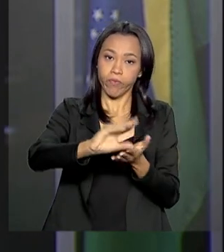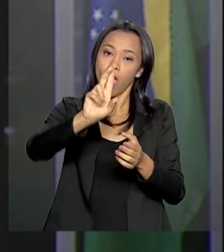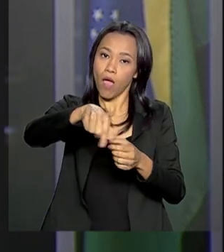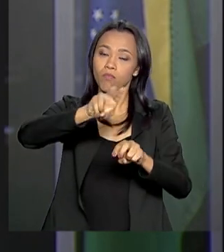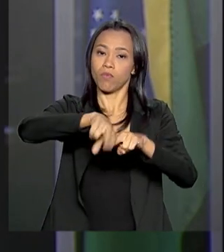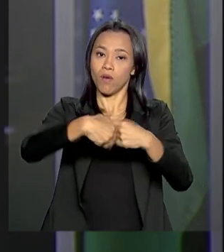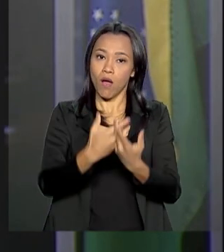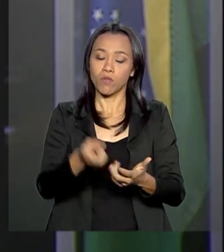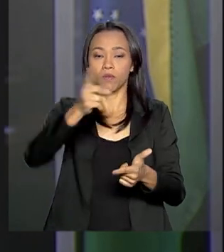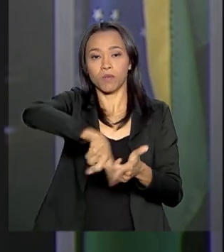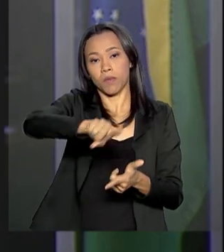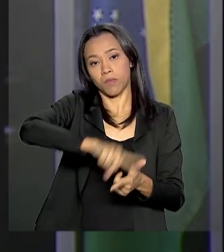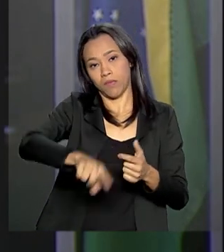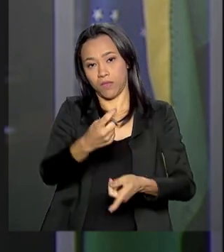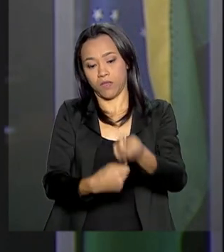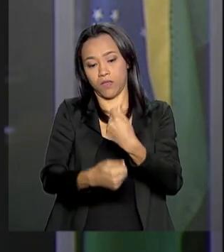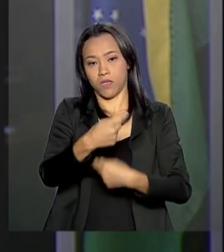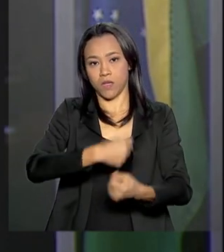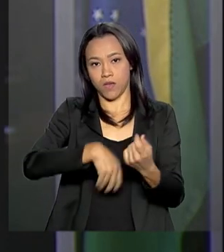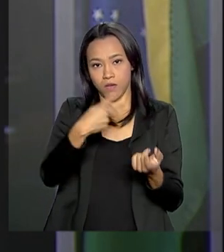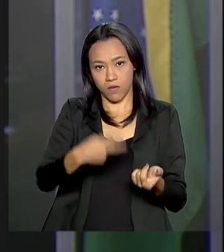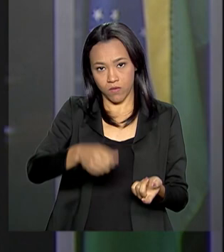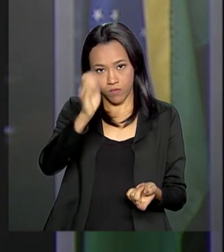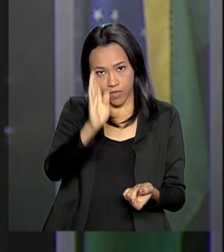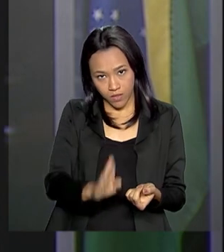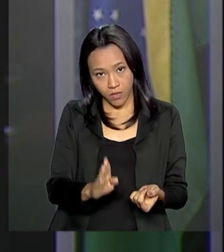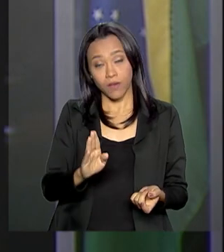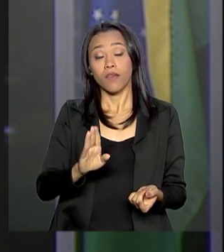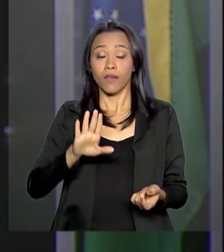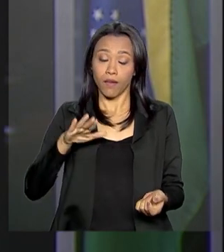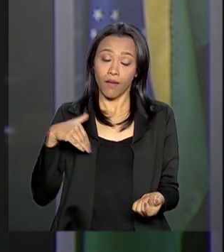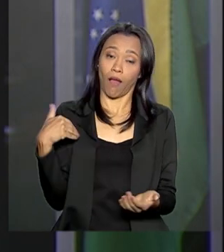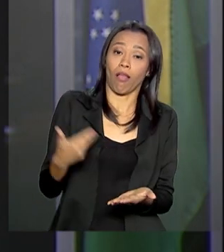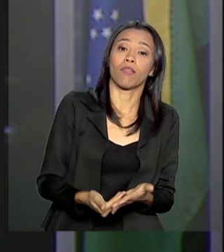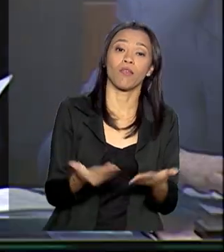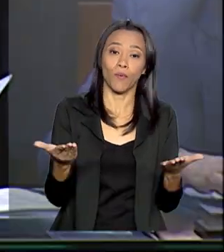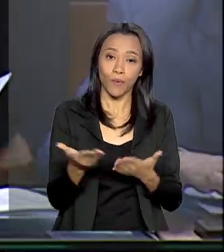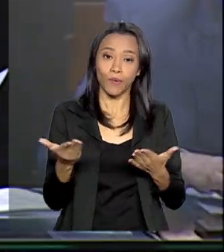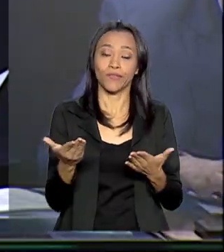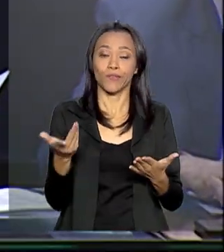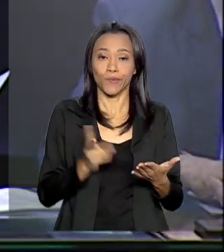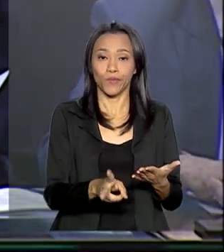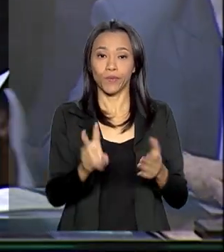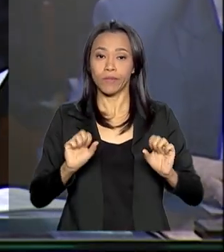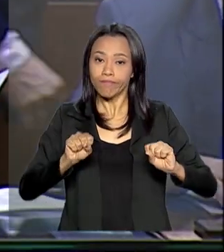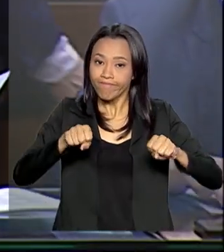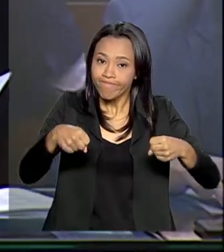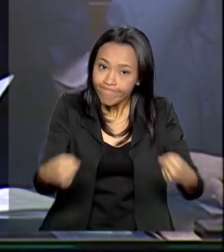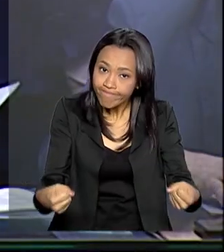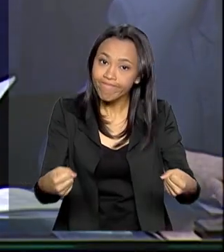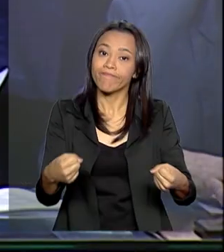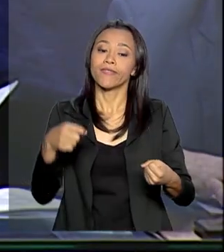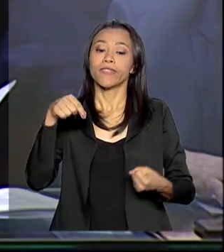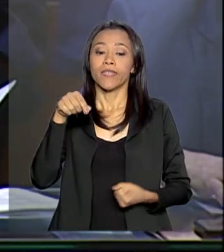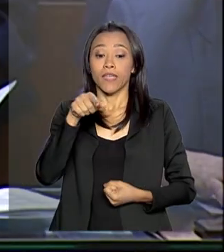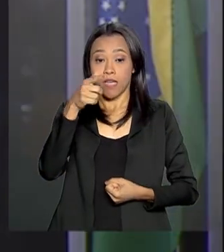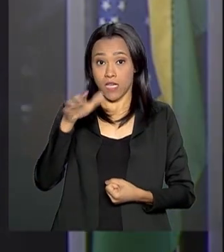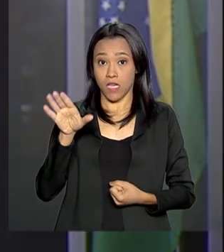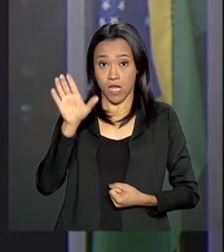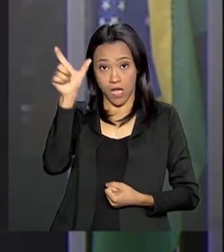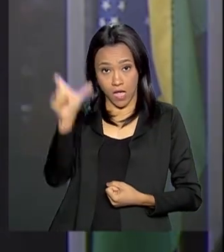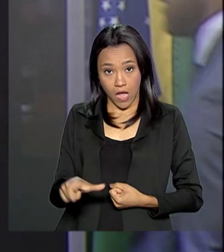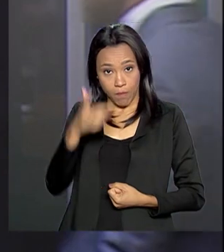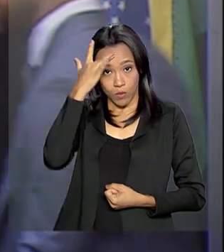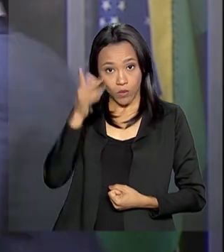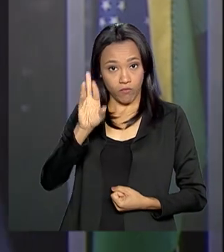econômica vivenciada pelo Brasil, que ainda está se recuperando de uma crise. Em resposta ao autor da convocação,